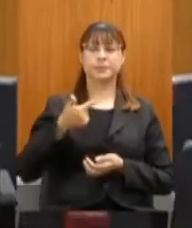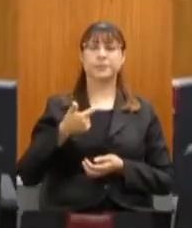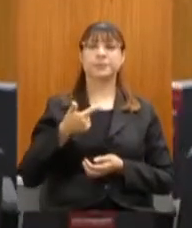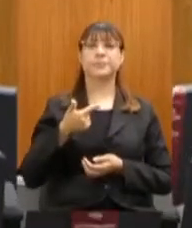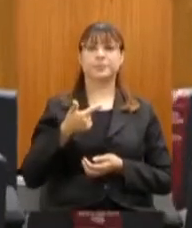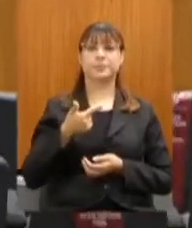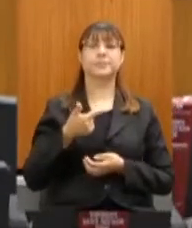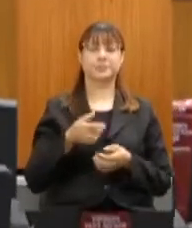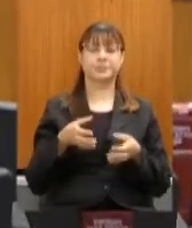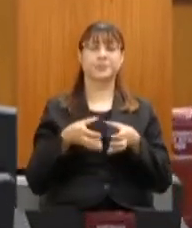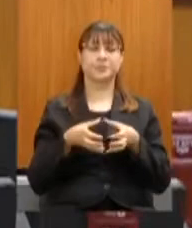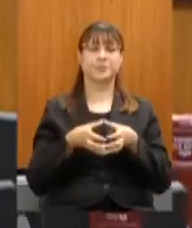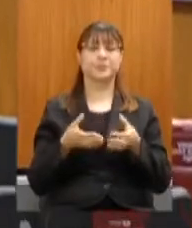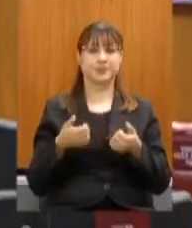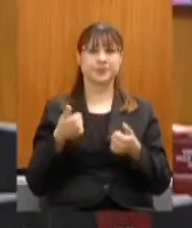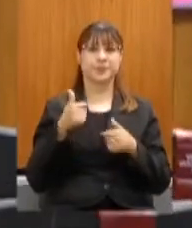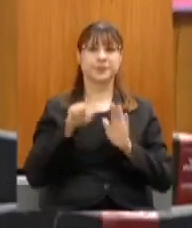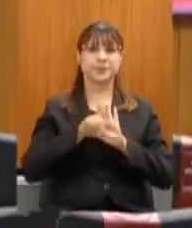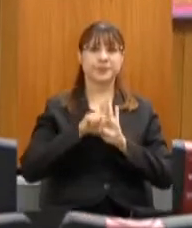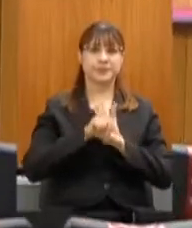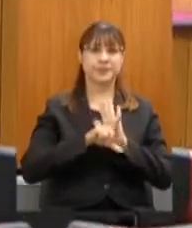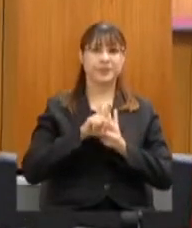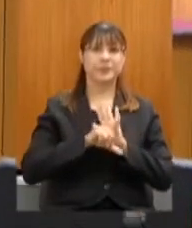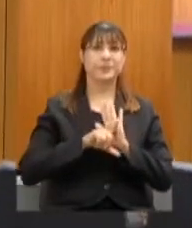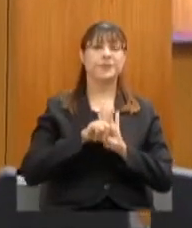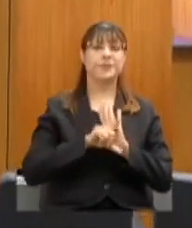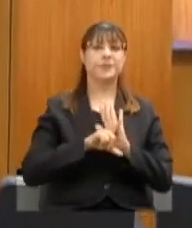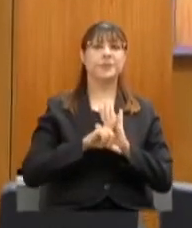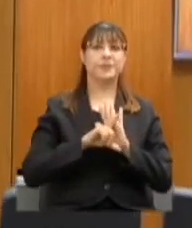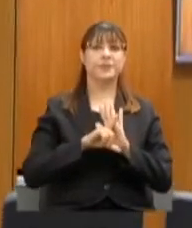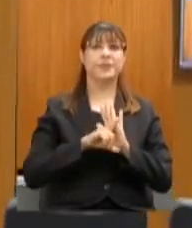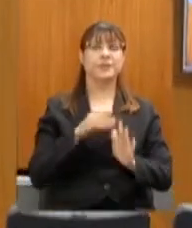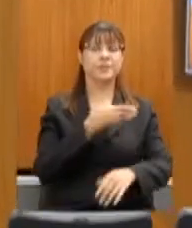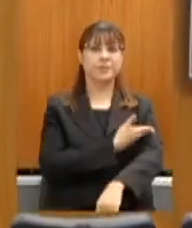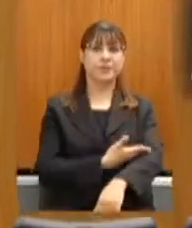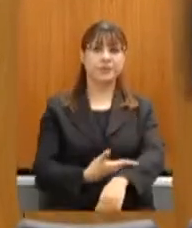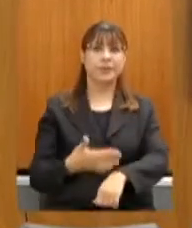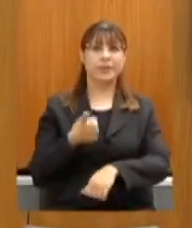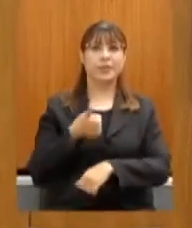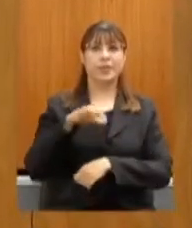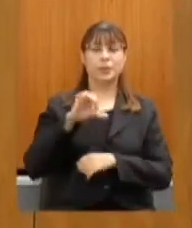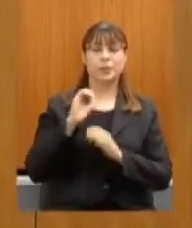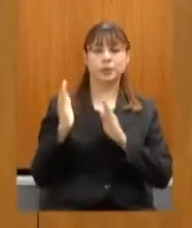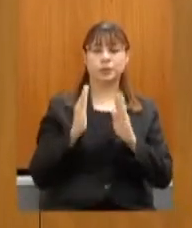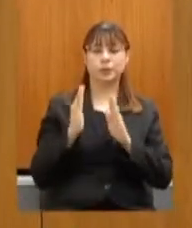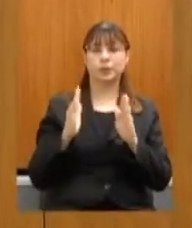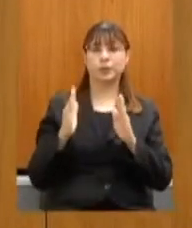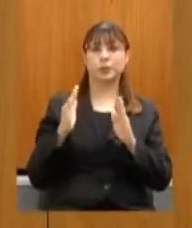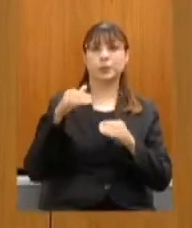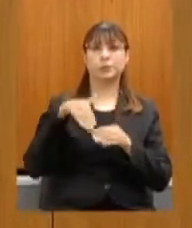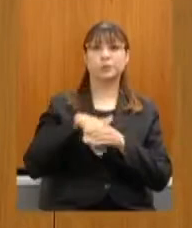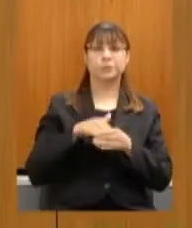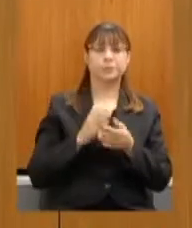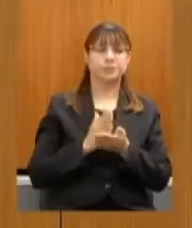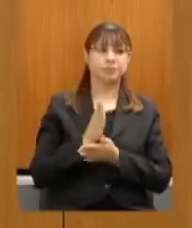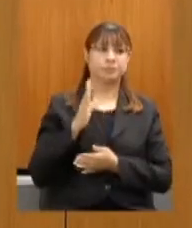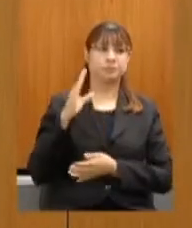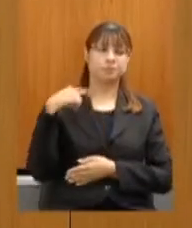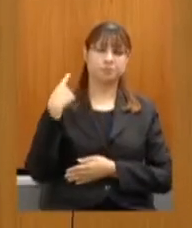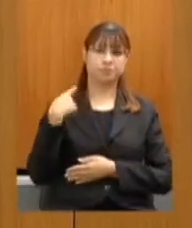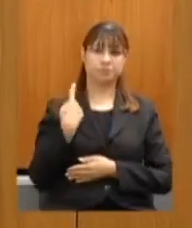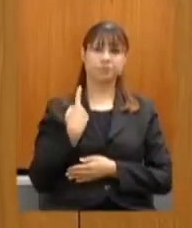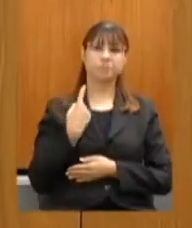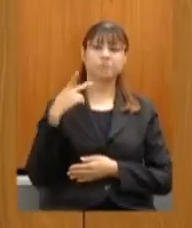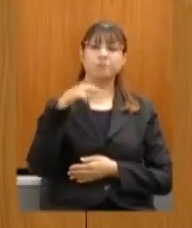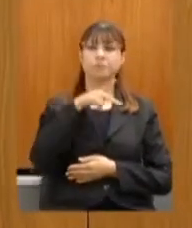legislativa ordinária da 19ª legislatura. A presidência informa que